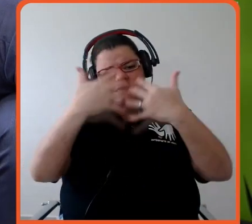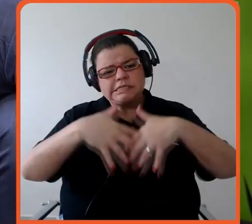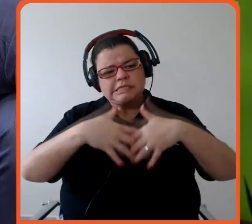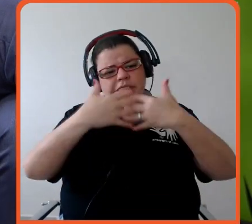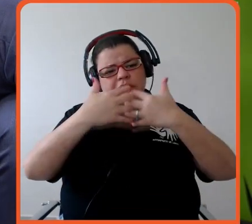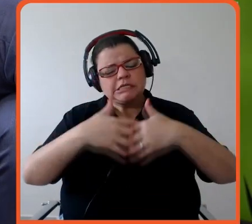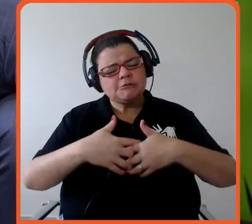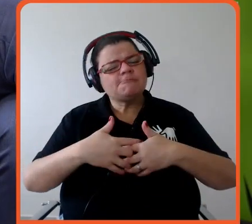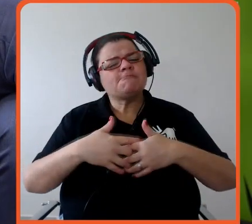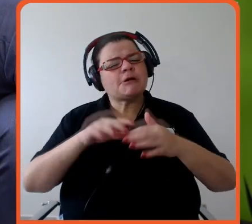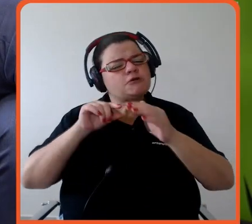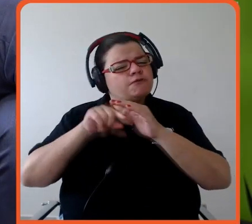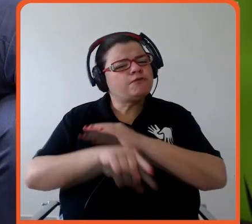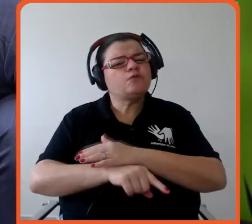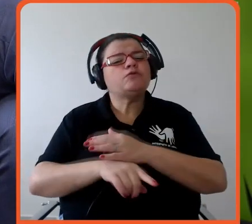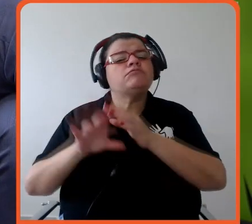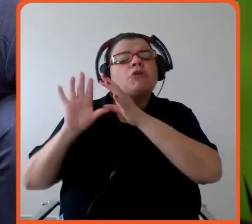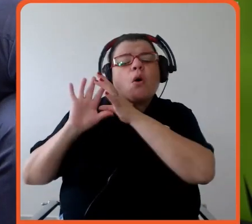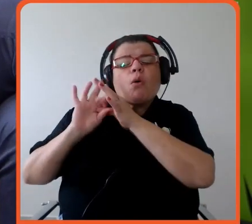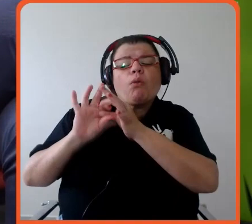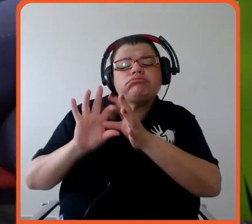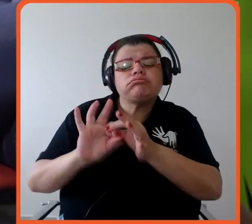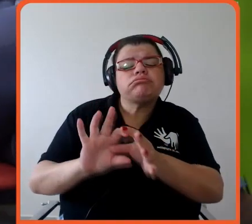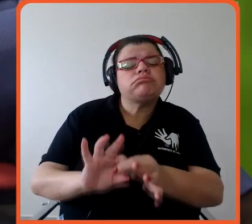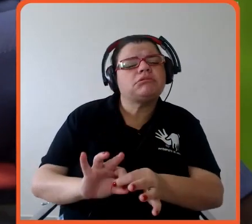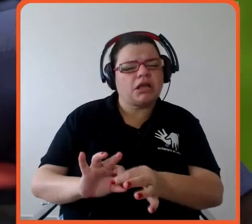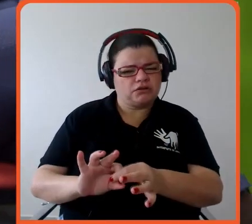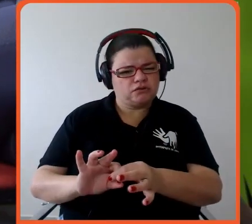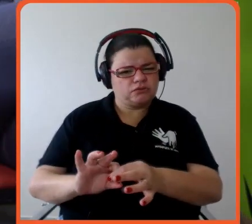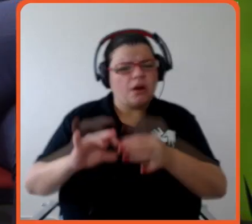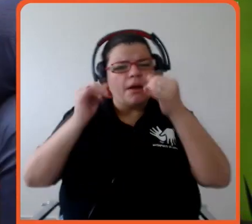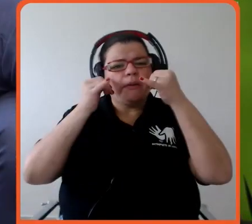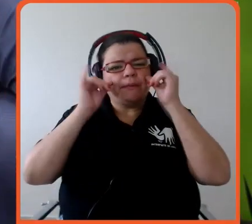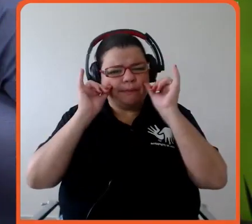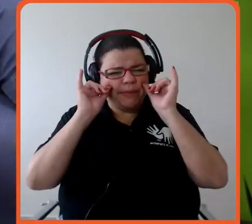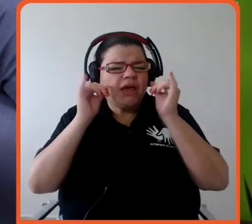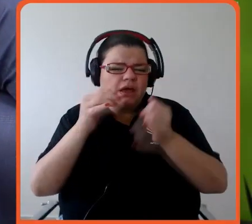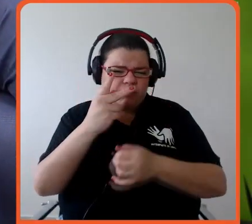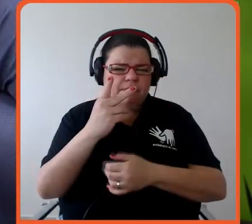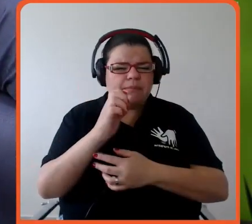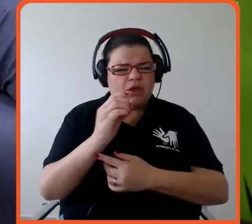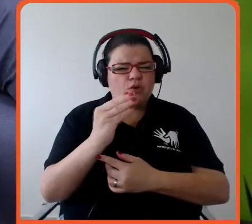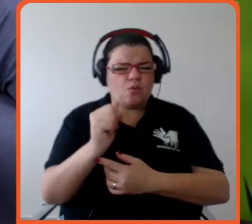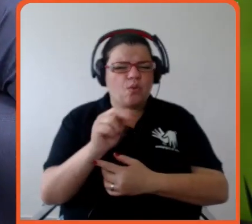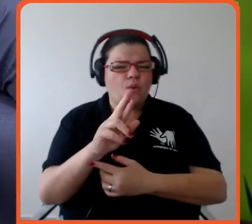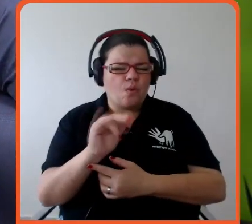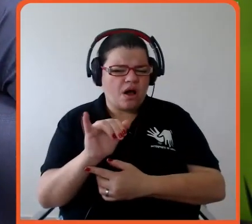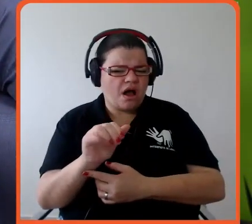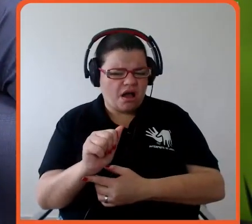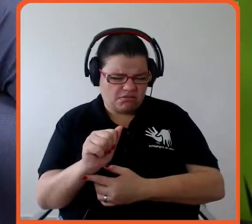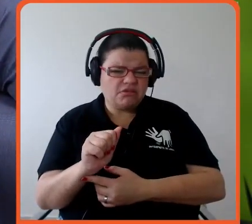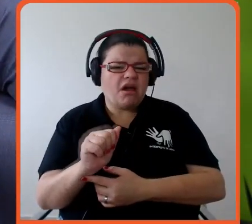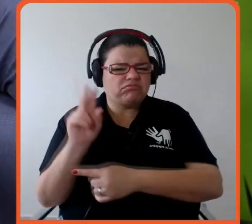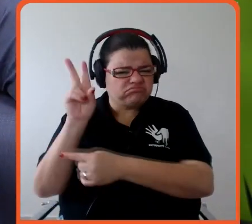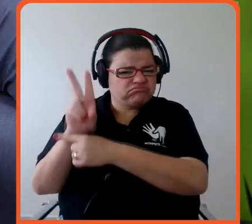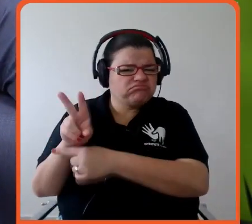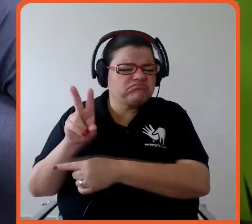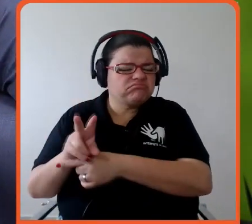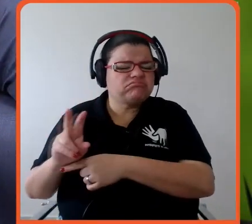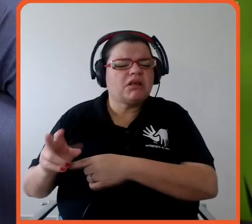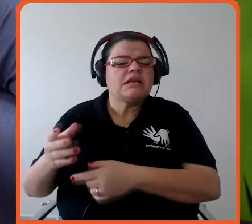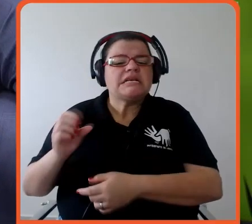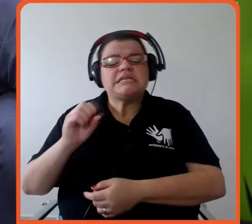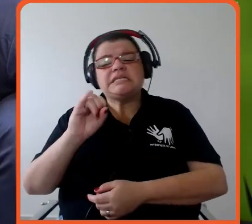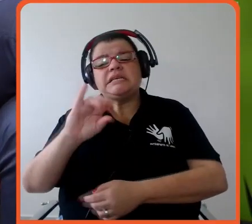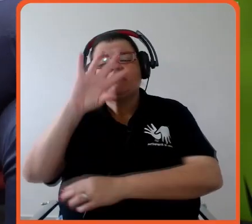pecuária? Qual que é a contribuição efetiva que ela teria, por exemplo, seja no desmatamento ou seja na